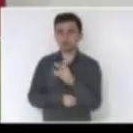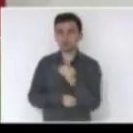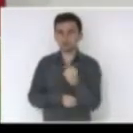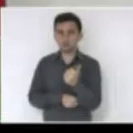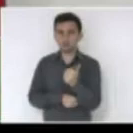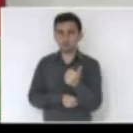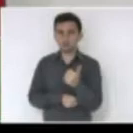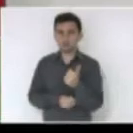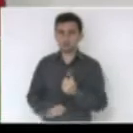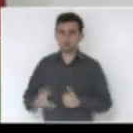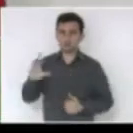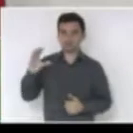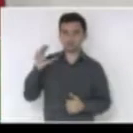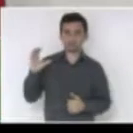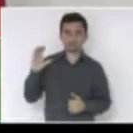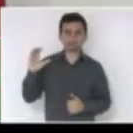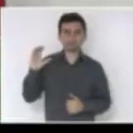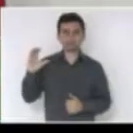esse calhamaço aqui,